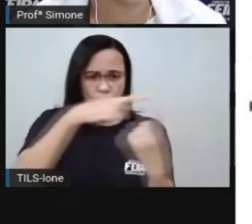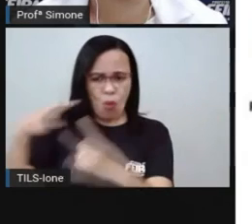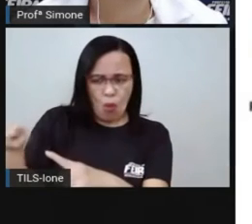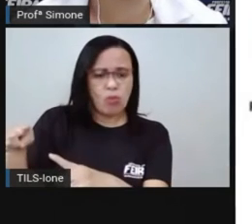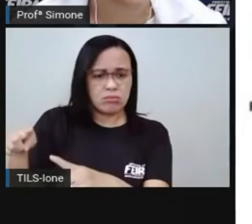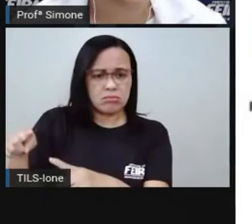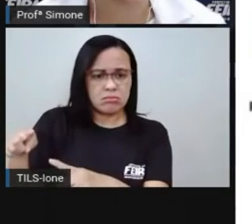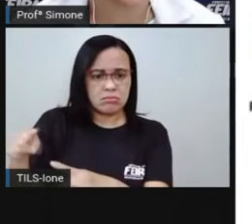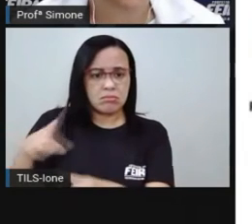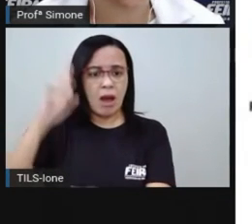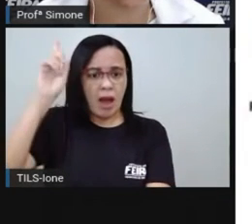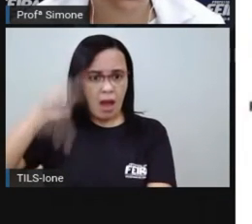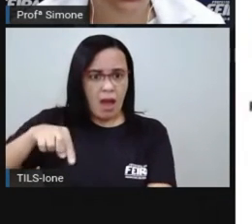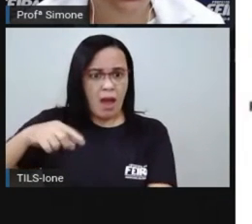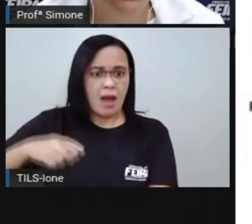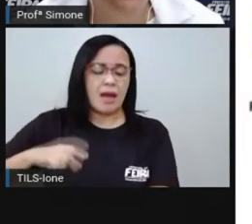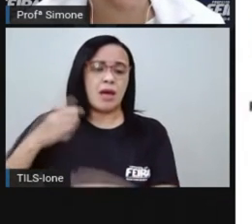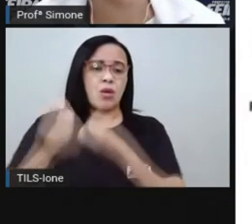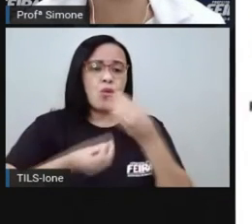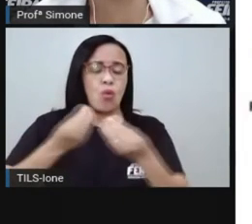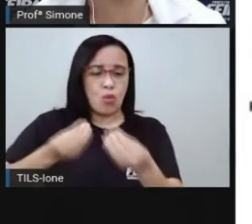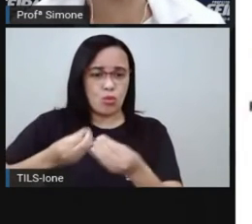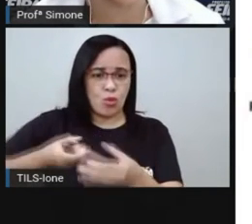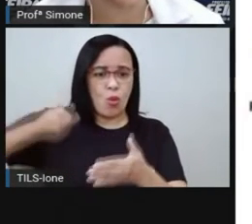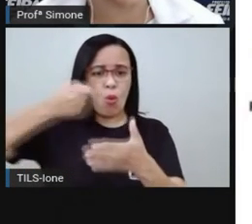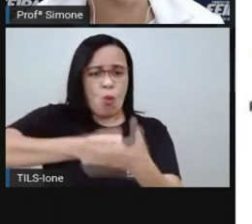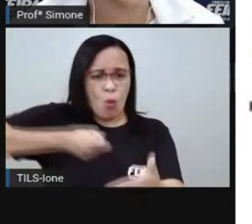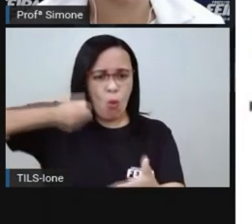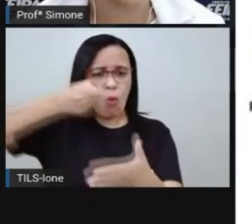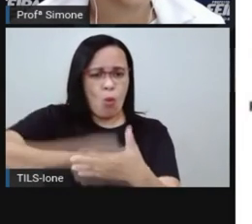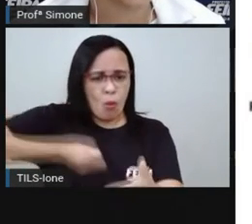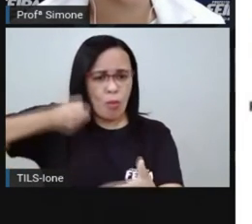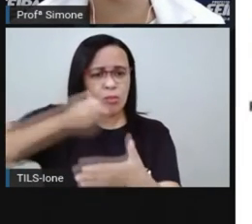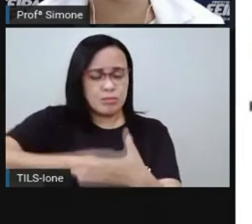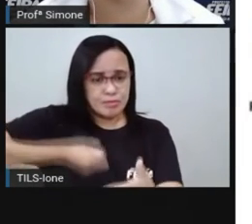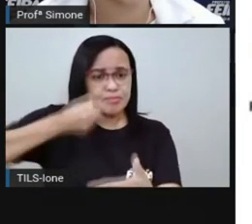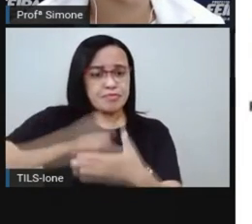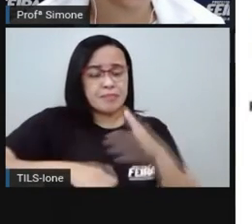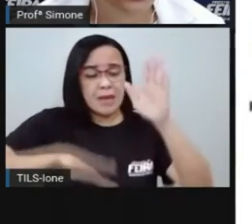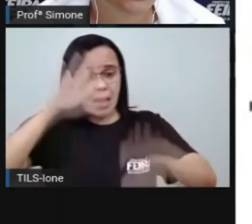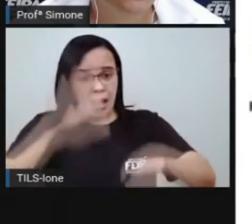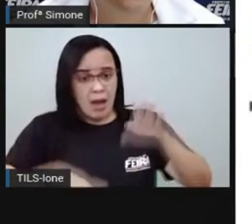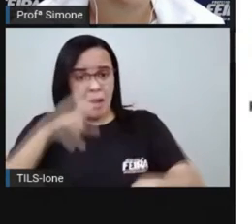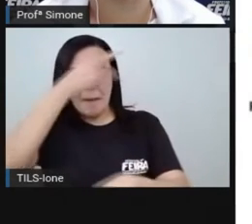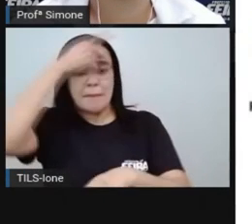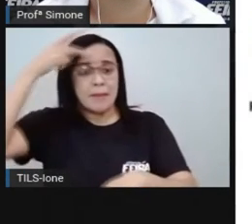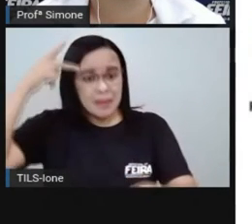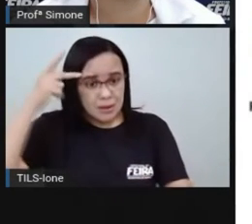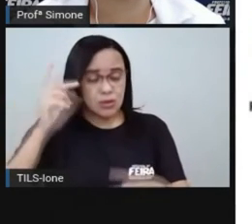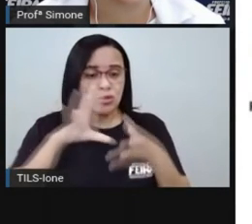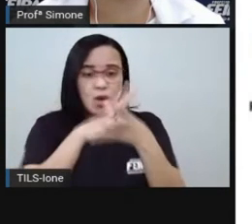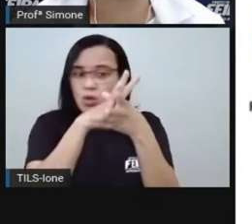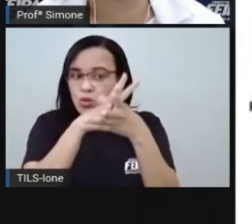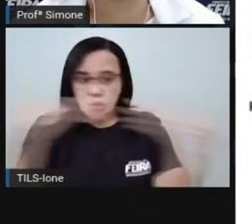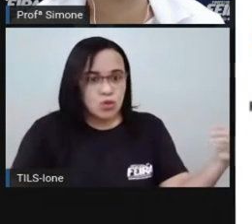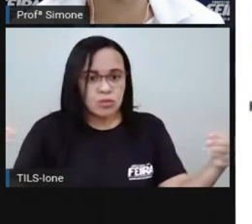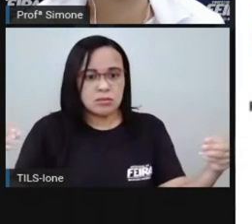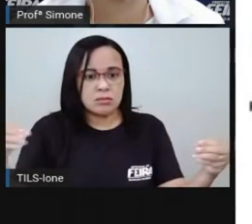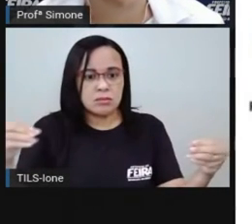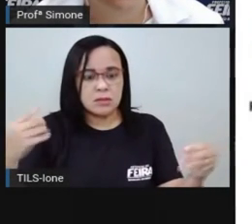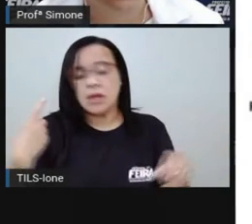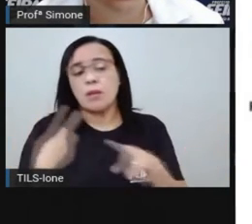era acusada de ser comunista e muitas vezes desapareceu nos forões do chamado